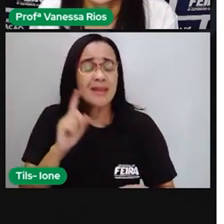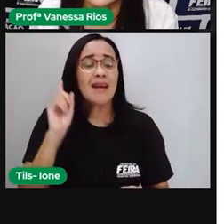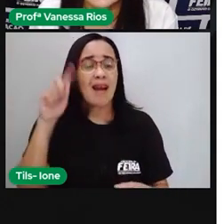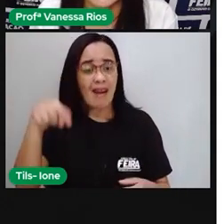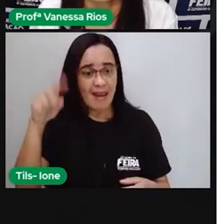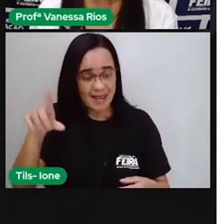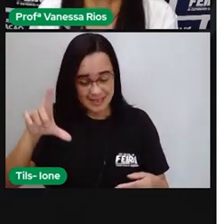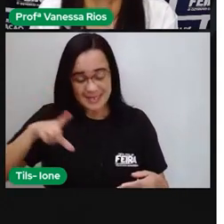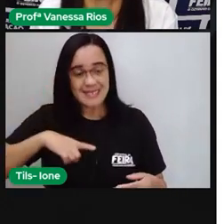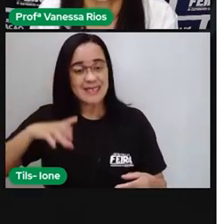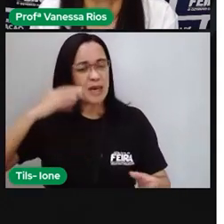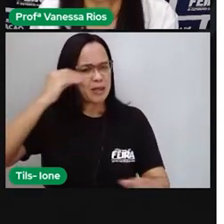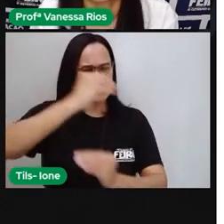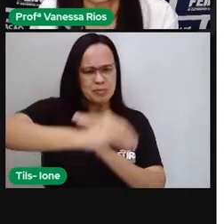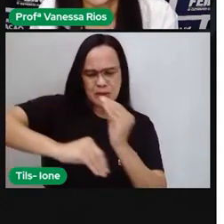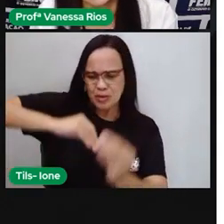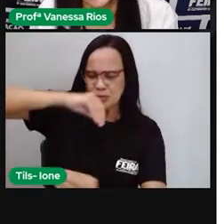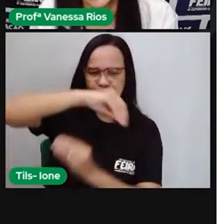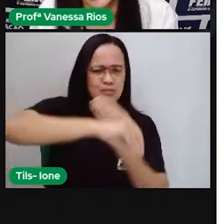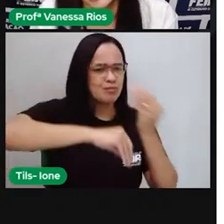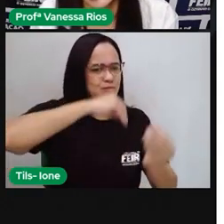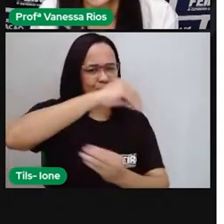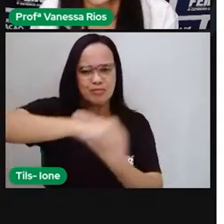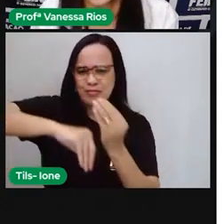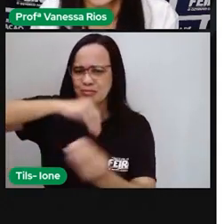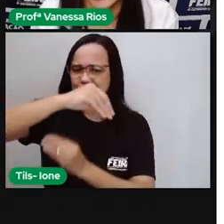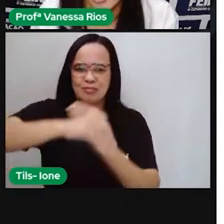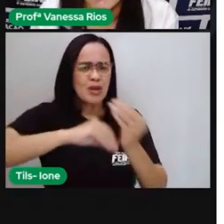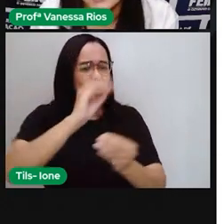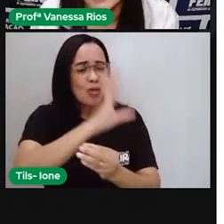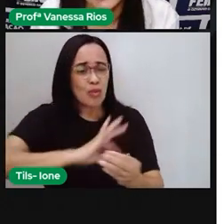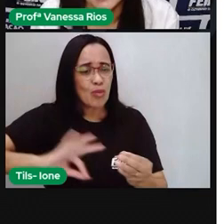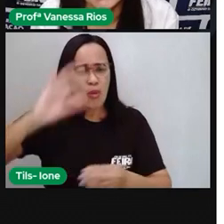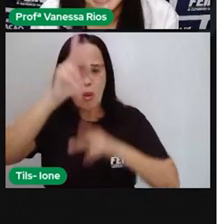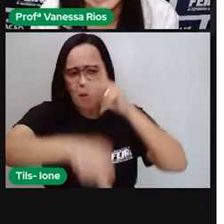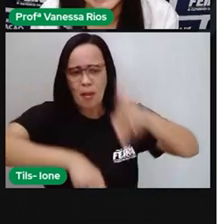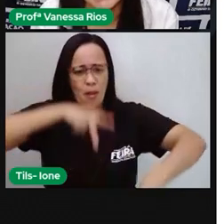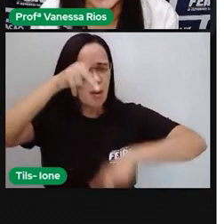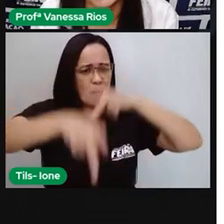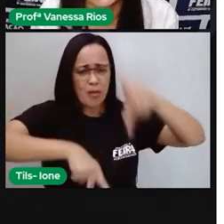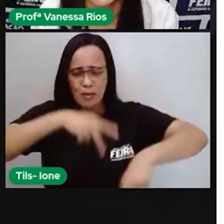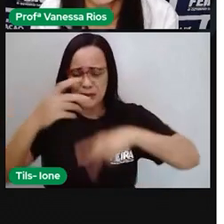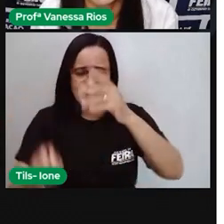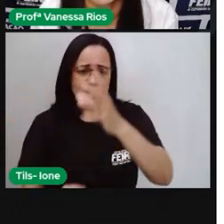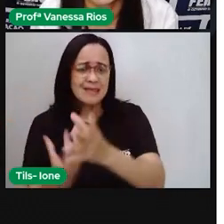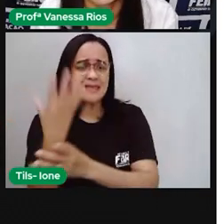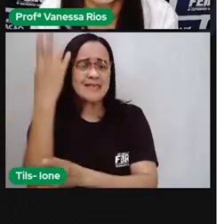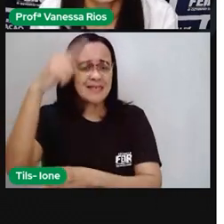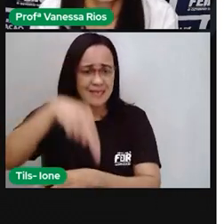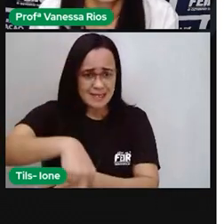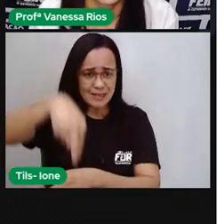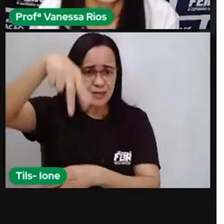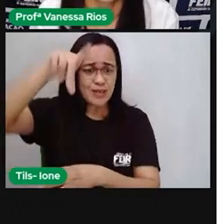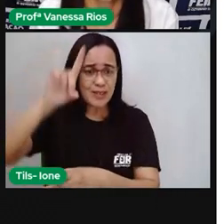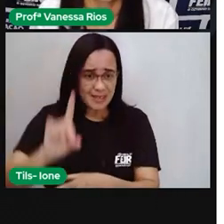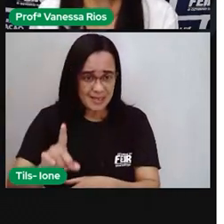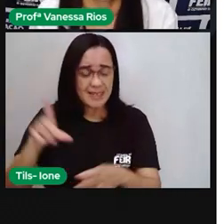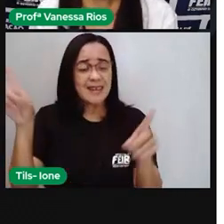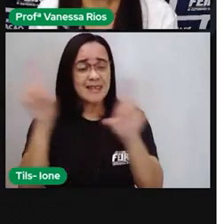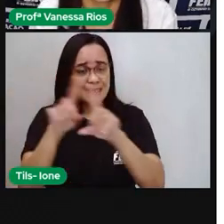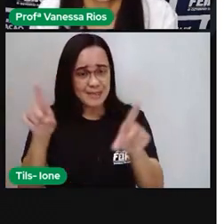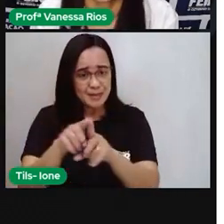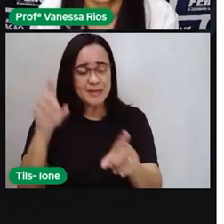mistura, a miscigenação das etnias, dos povos que formaram aí a população brasileira. A gente